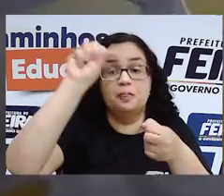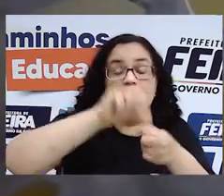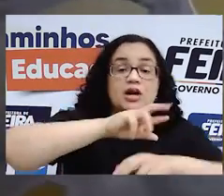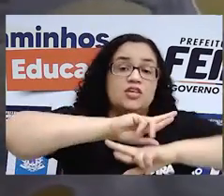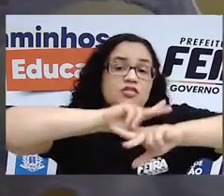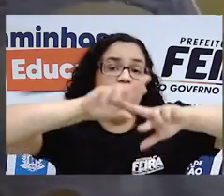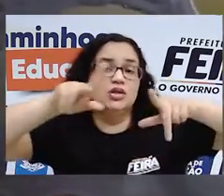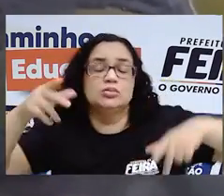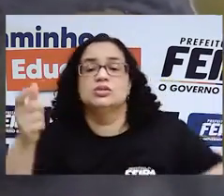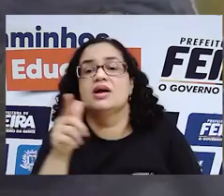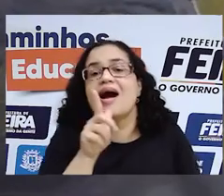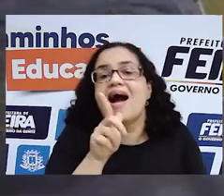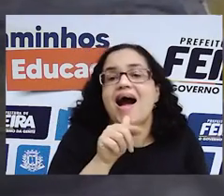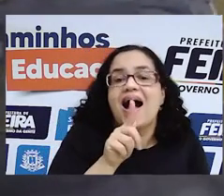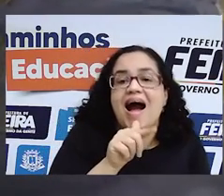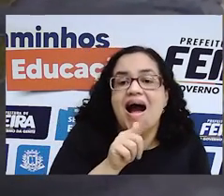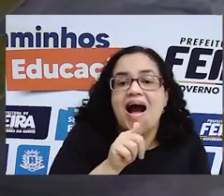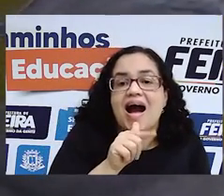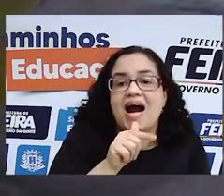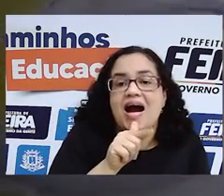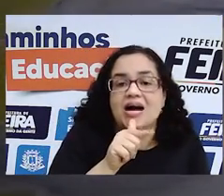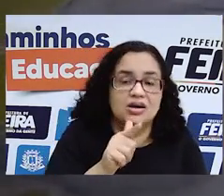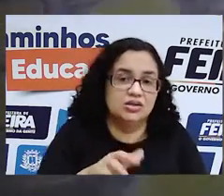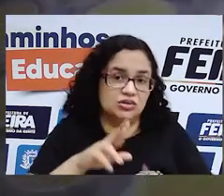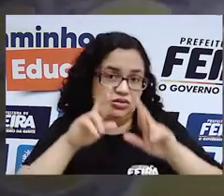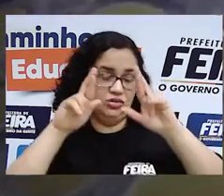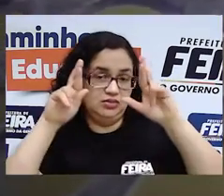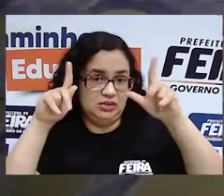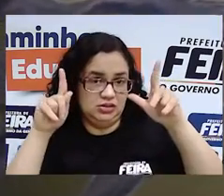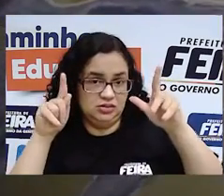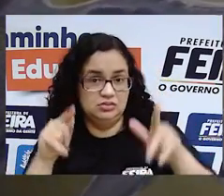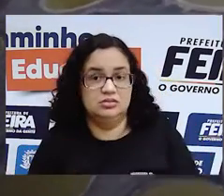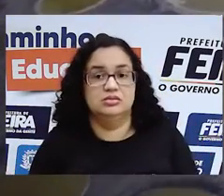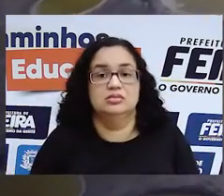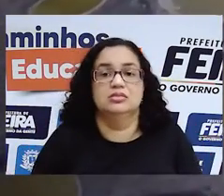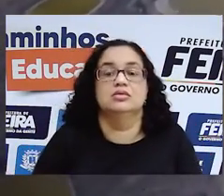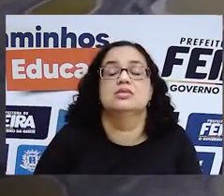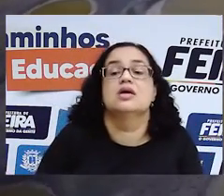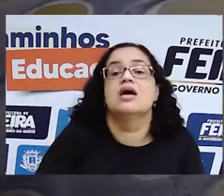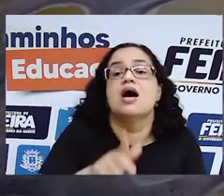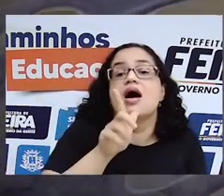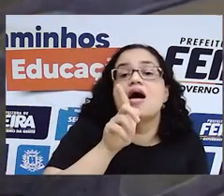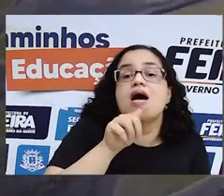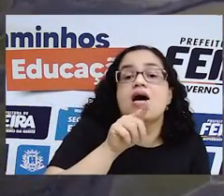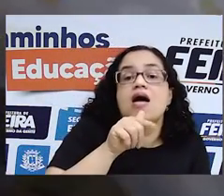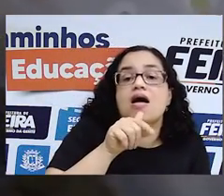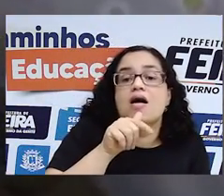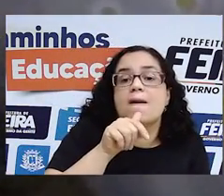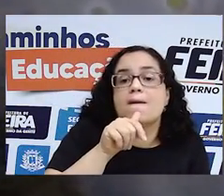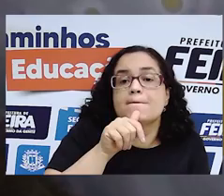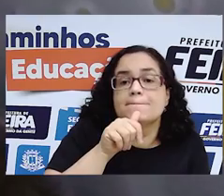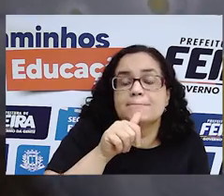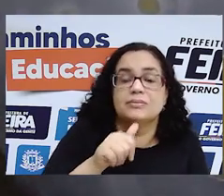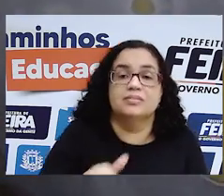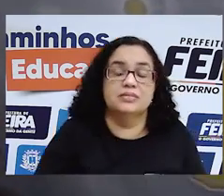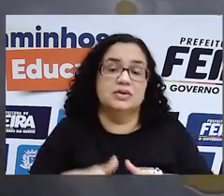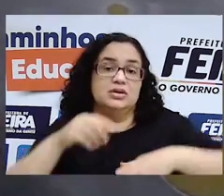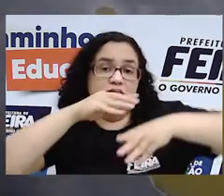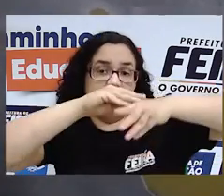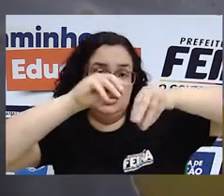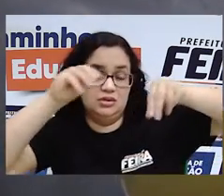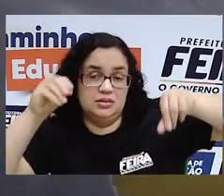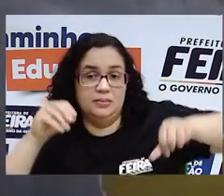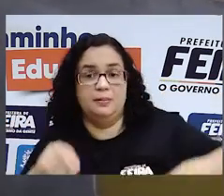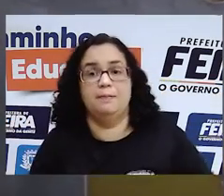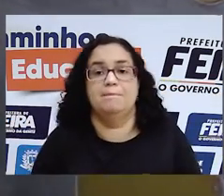numerosos poços de água eucalina composta por diferentes minerais. Quando a água se evapora durante o verão, a acumulação de minerais faz